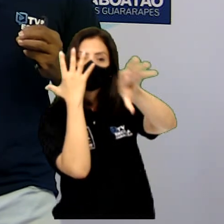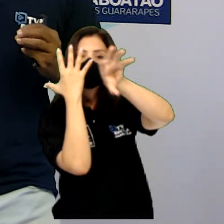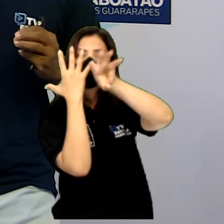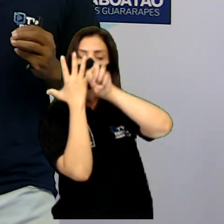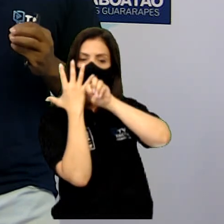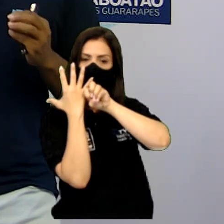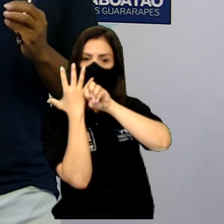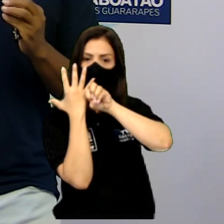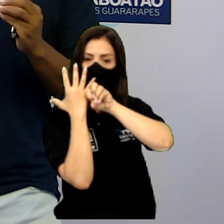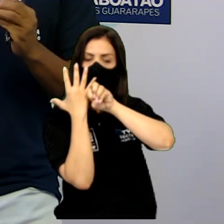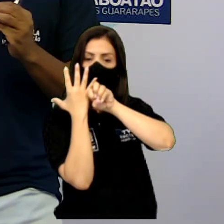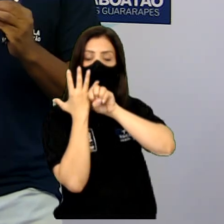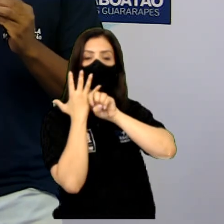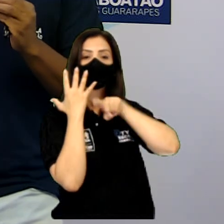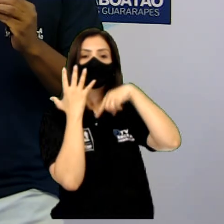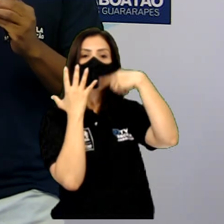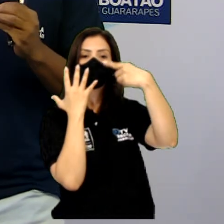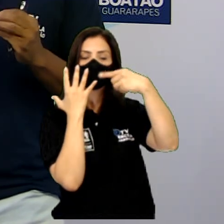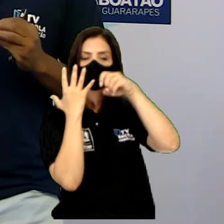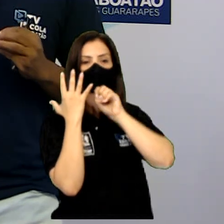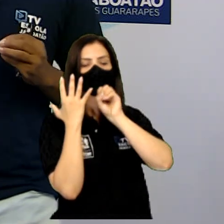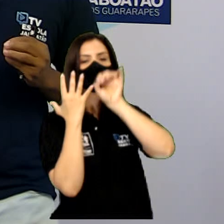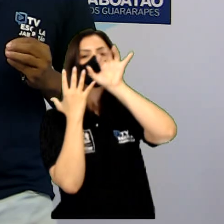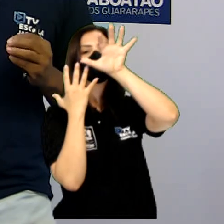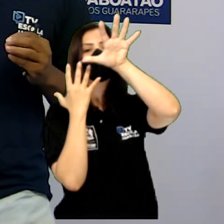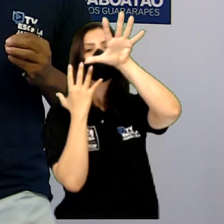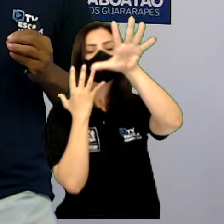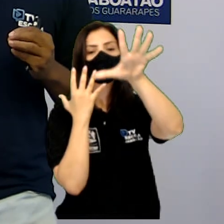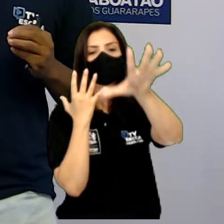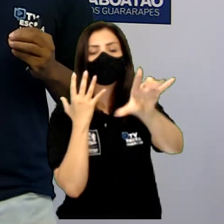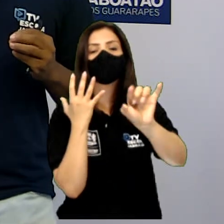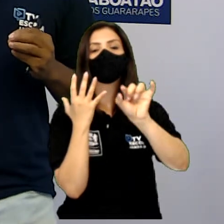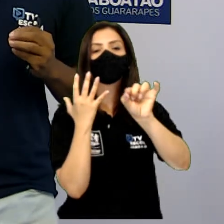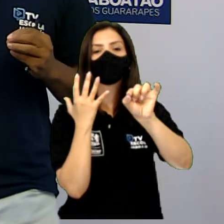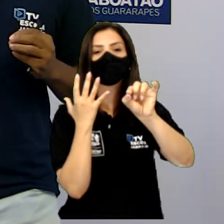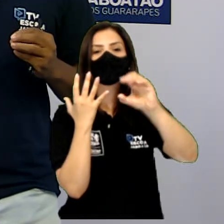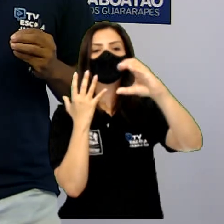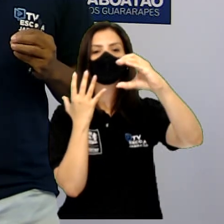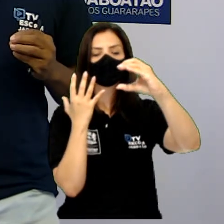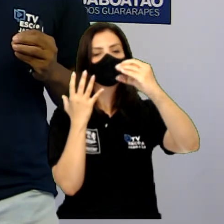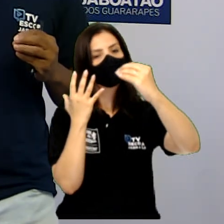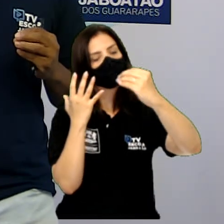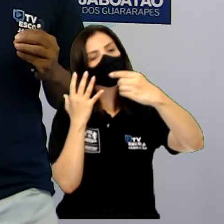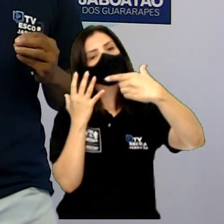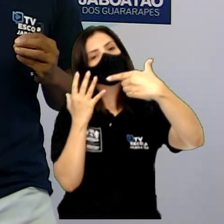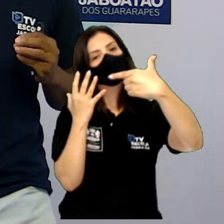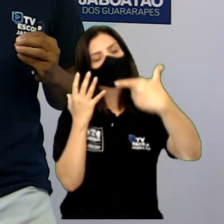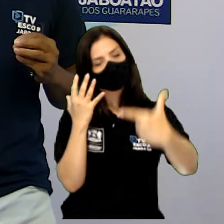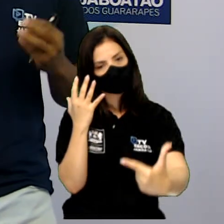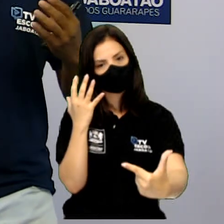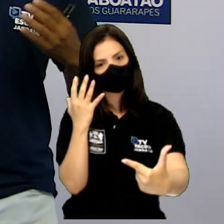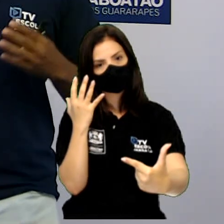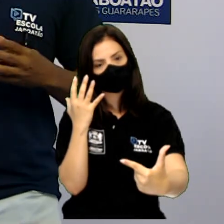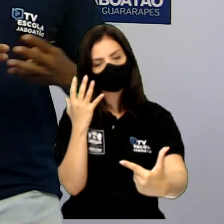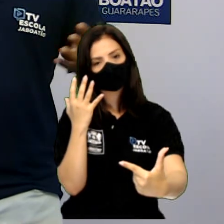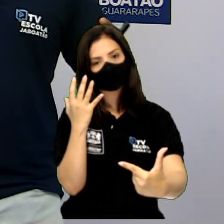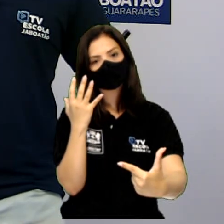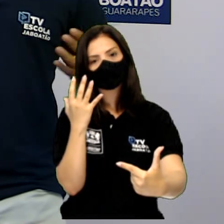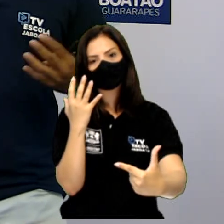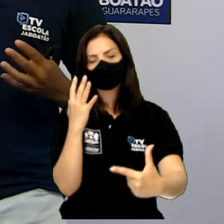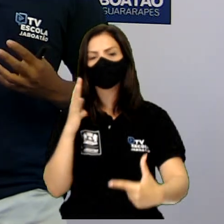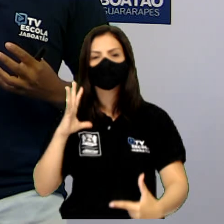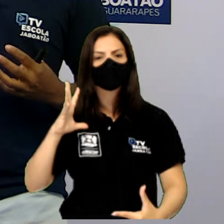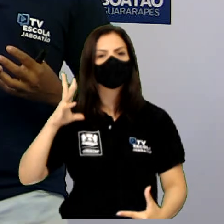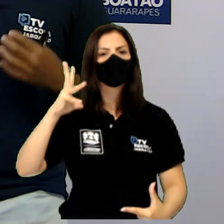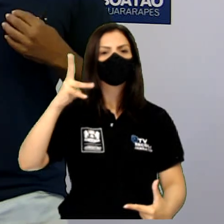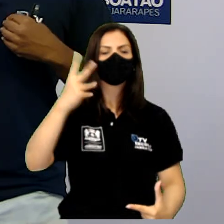e lança na atmosfera o CO2, que é o gás carbônico, assim como todos os